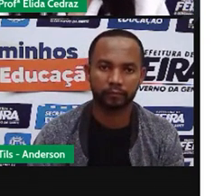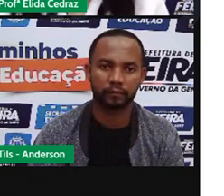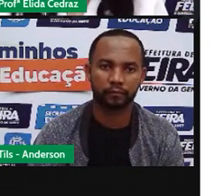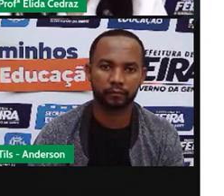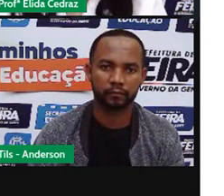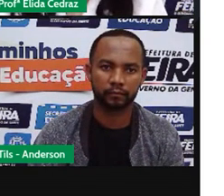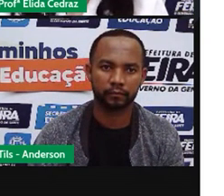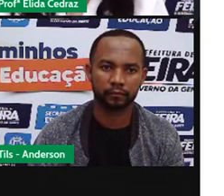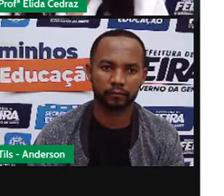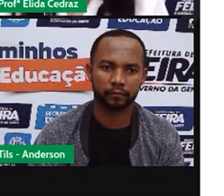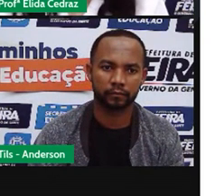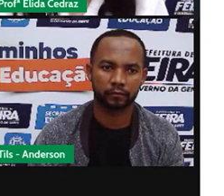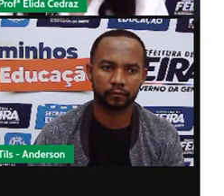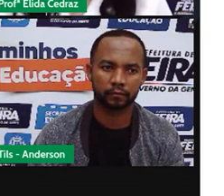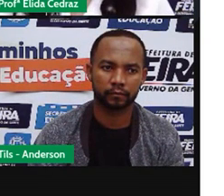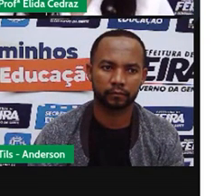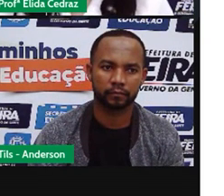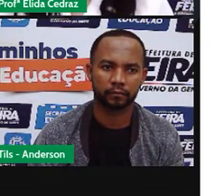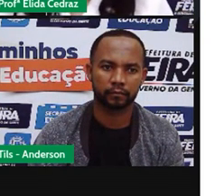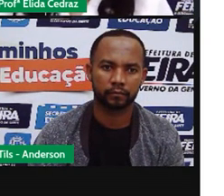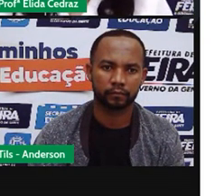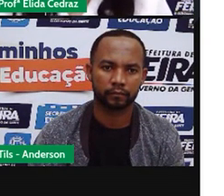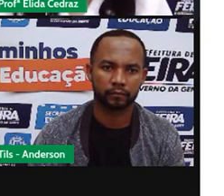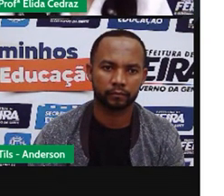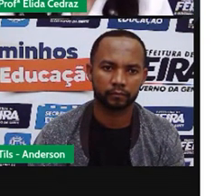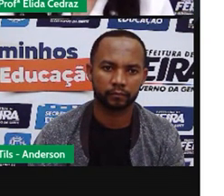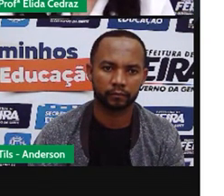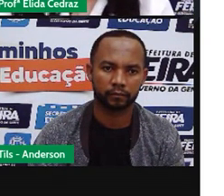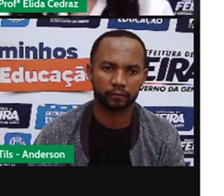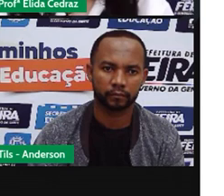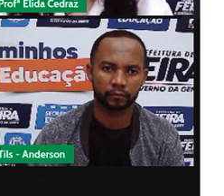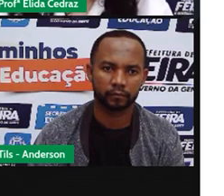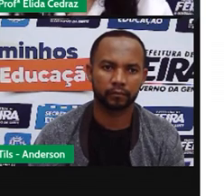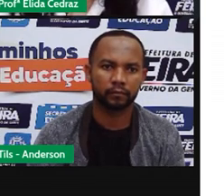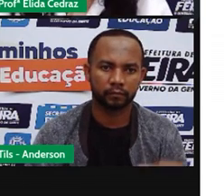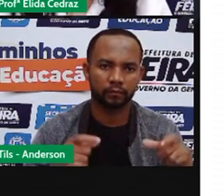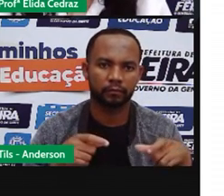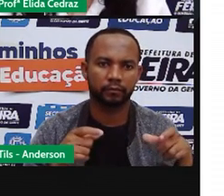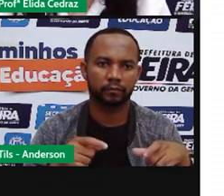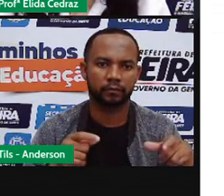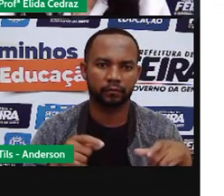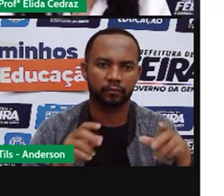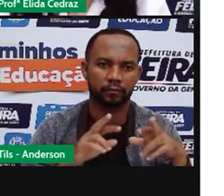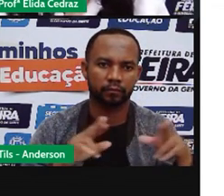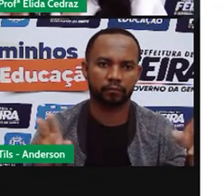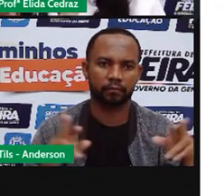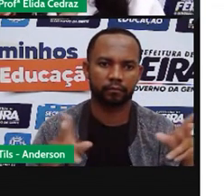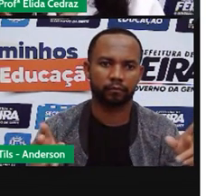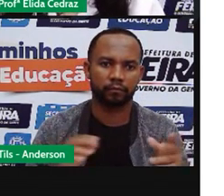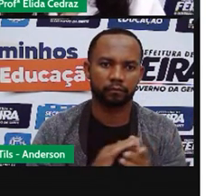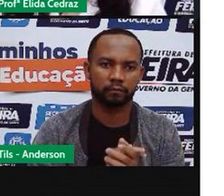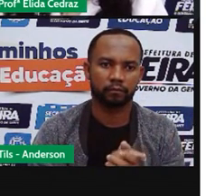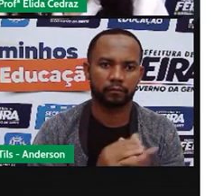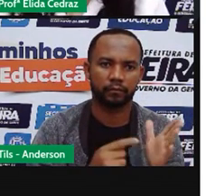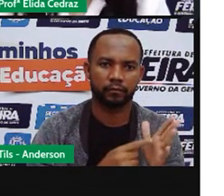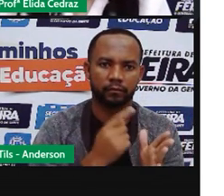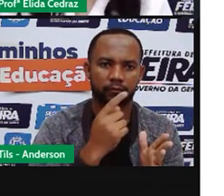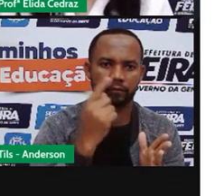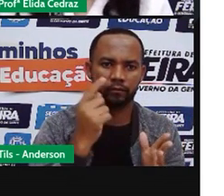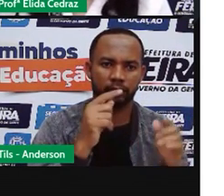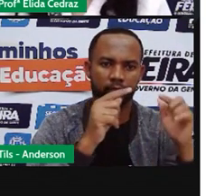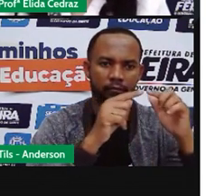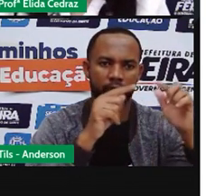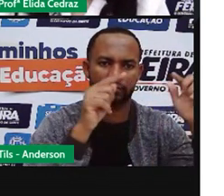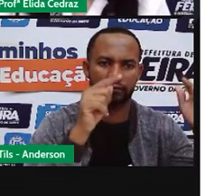Lado esquerdo, embaixo e o lado direito. No primeiro quadrinho,